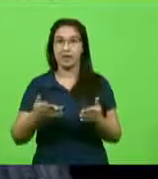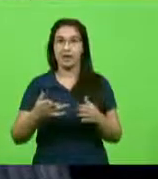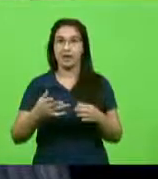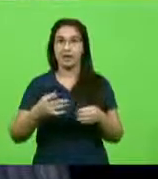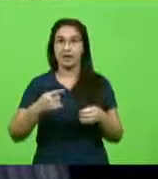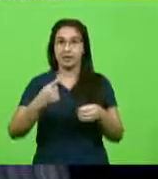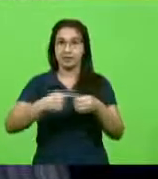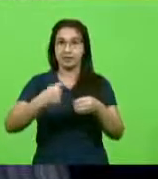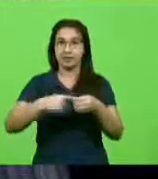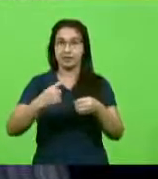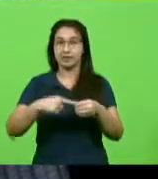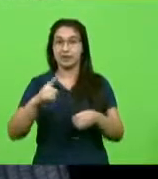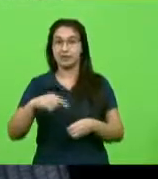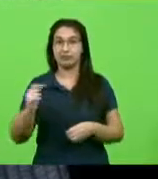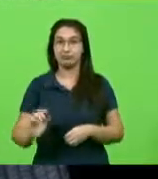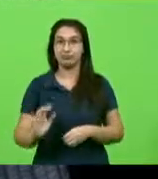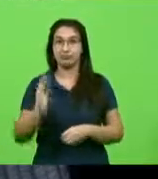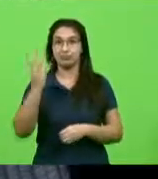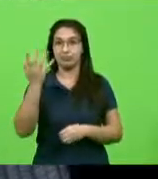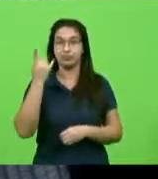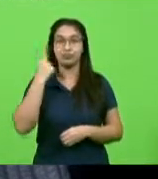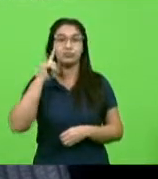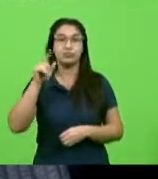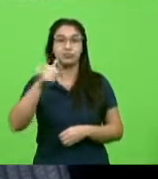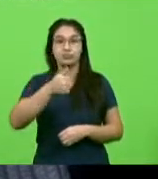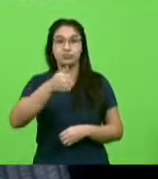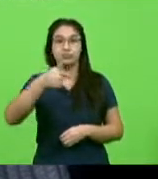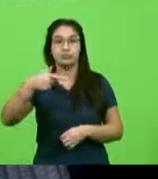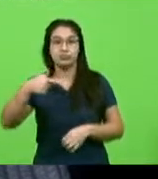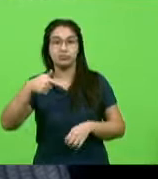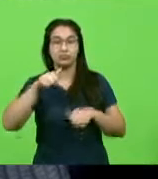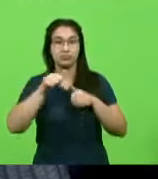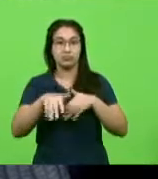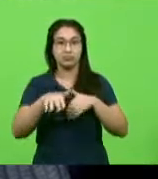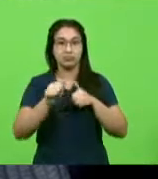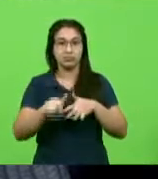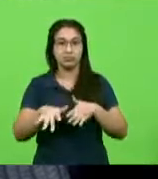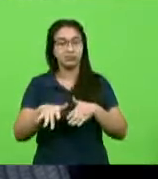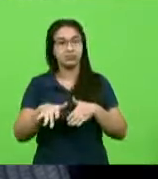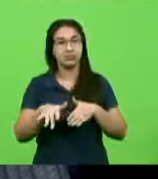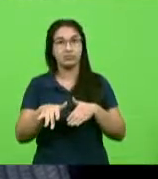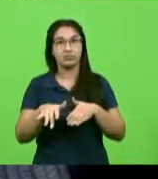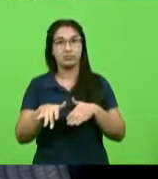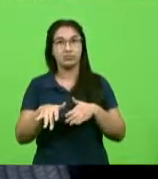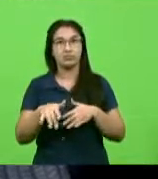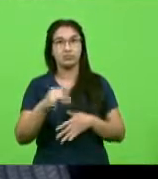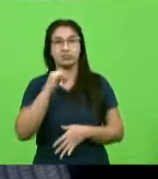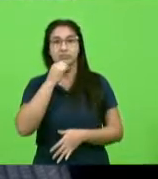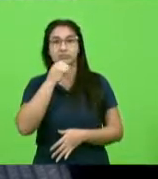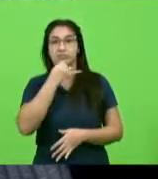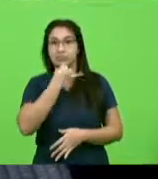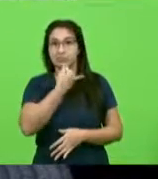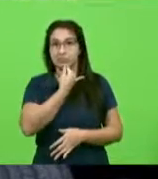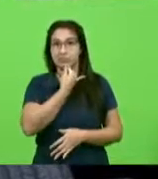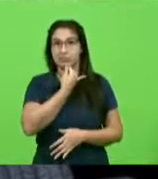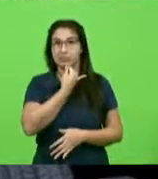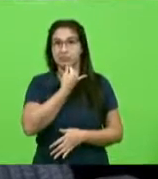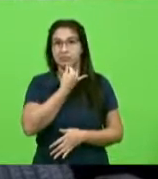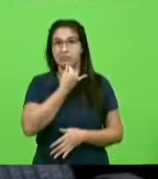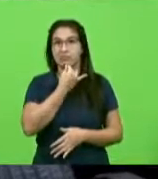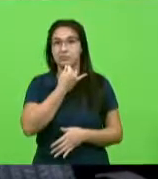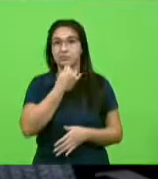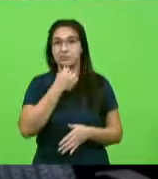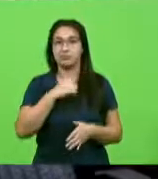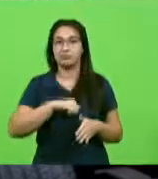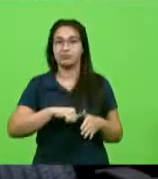Berlanda, foi onde aconteceu, no dia 17 de dezembro, aquele trágico acidente, né, da